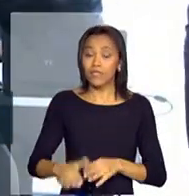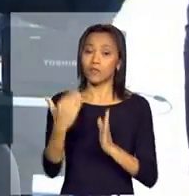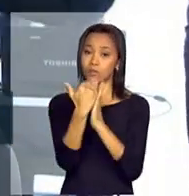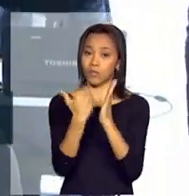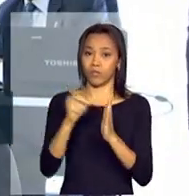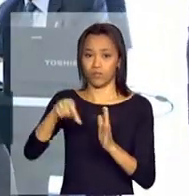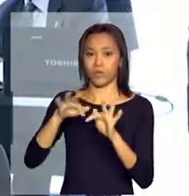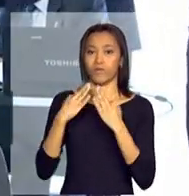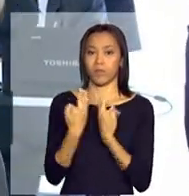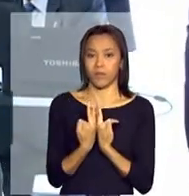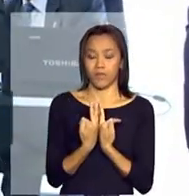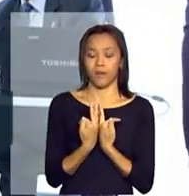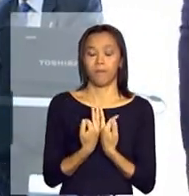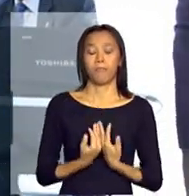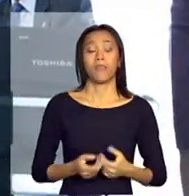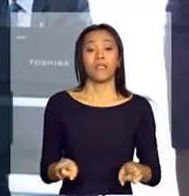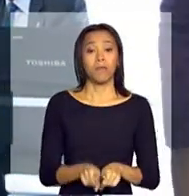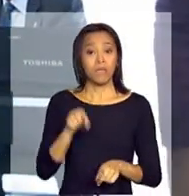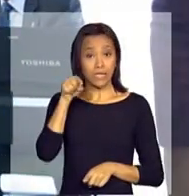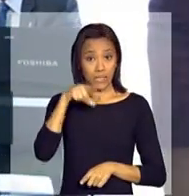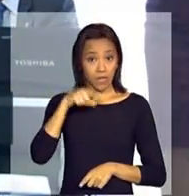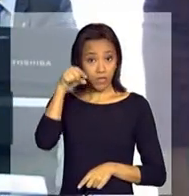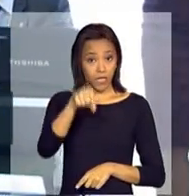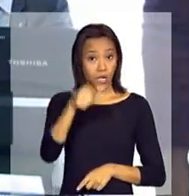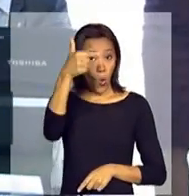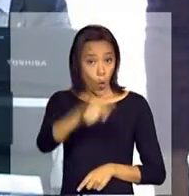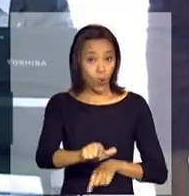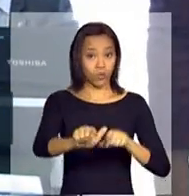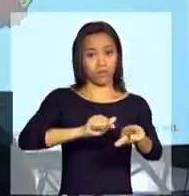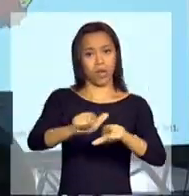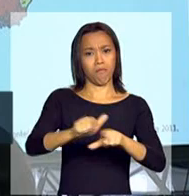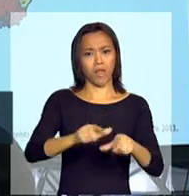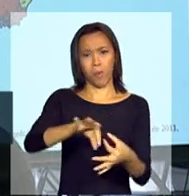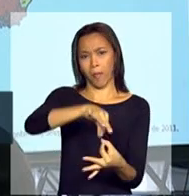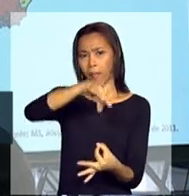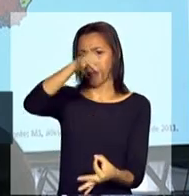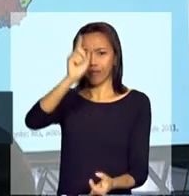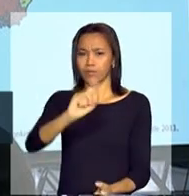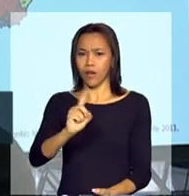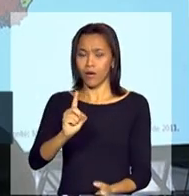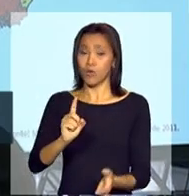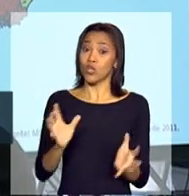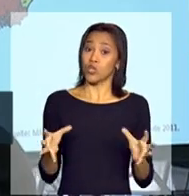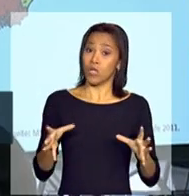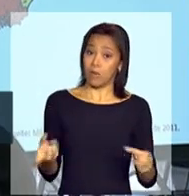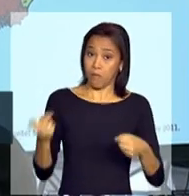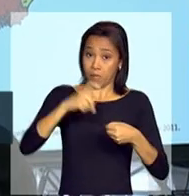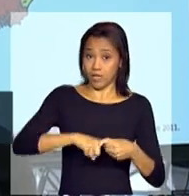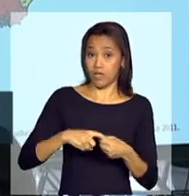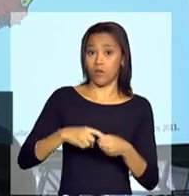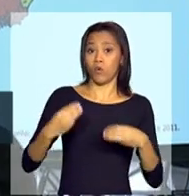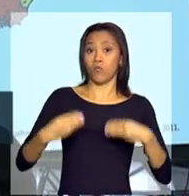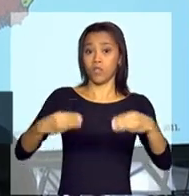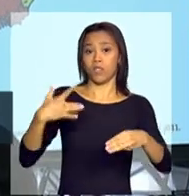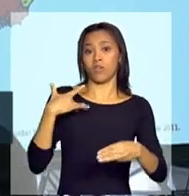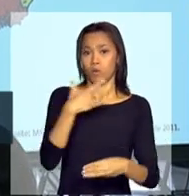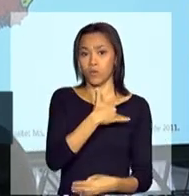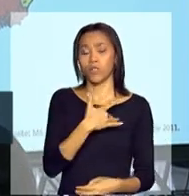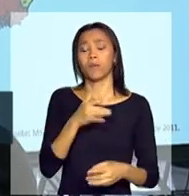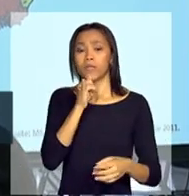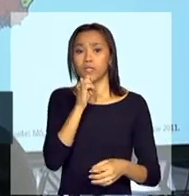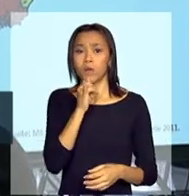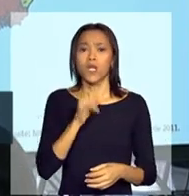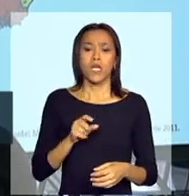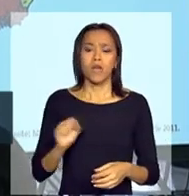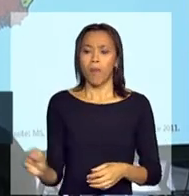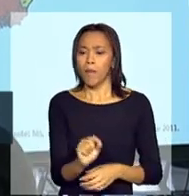lá. Aqui, há uma ação também que nós fizemos com o Ministério da Saúde, que eu não vou me alongar, que é identificar todos os territórios onde nós tínhamos população